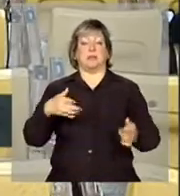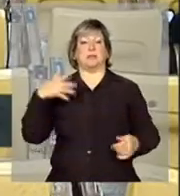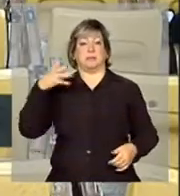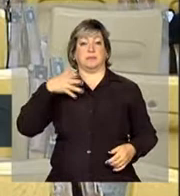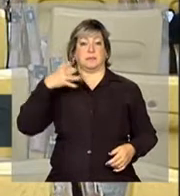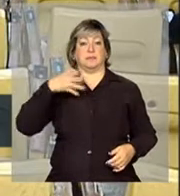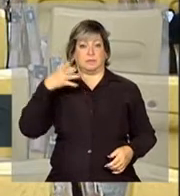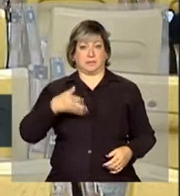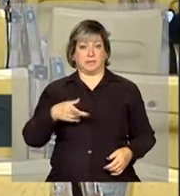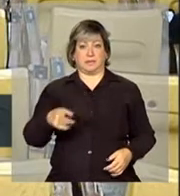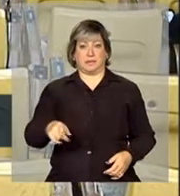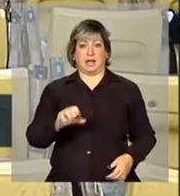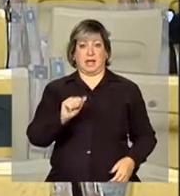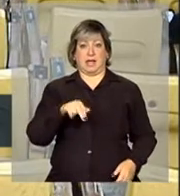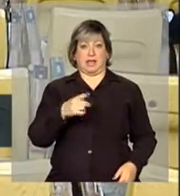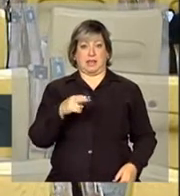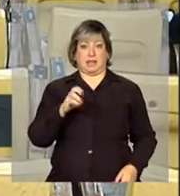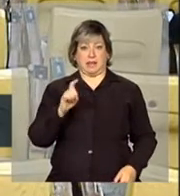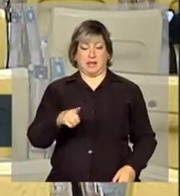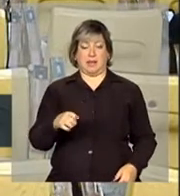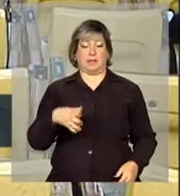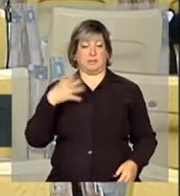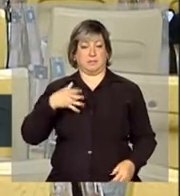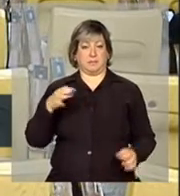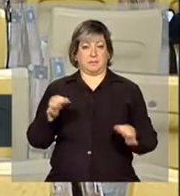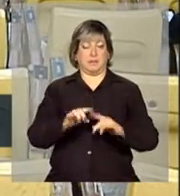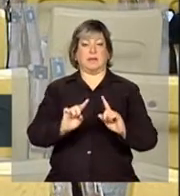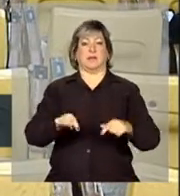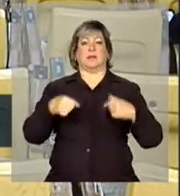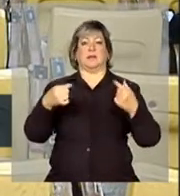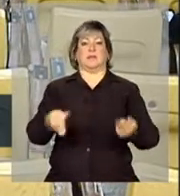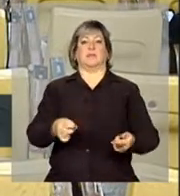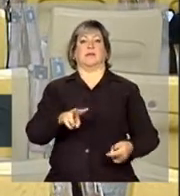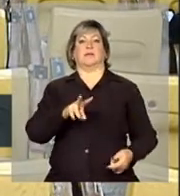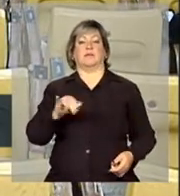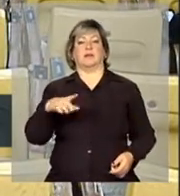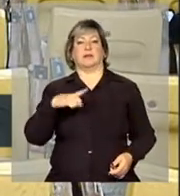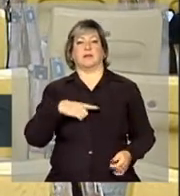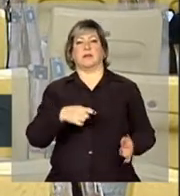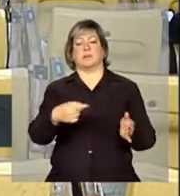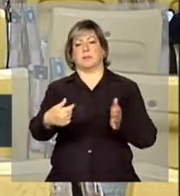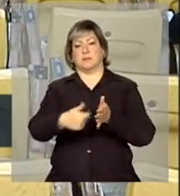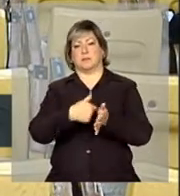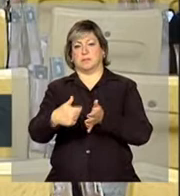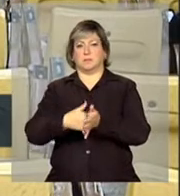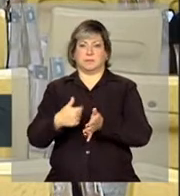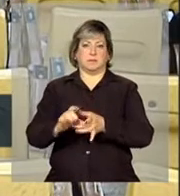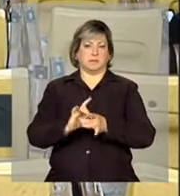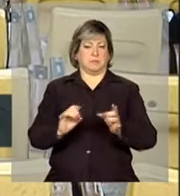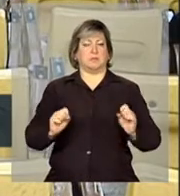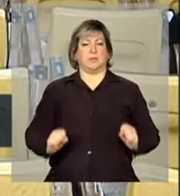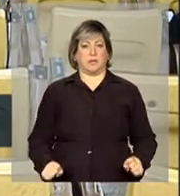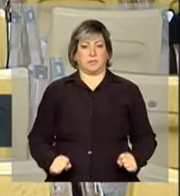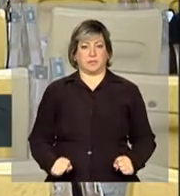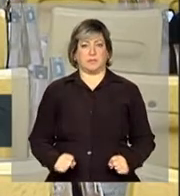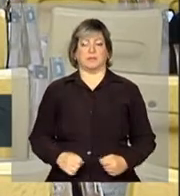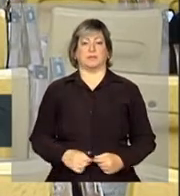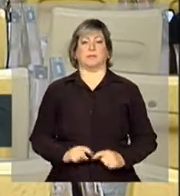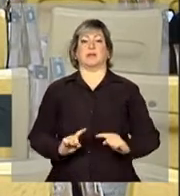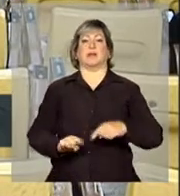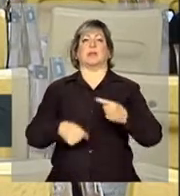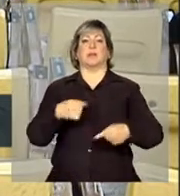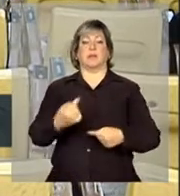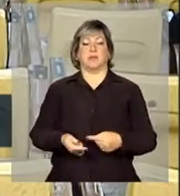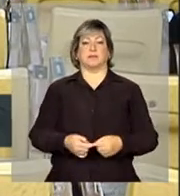do senhor André Minella, nós, então, abriremos esse tempo para algumas perguntas. Depois, nós